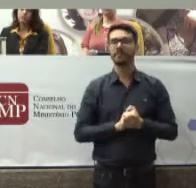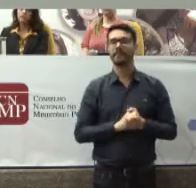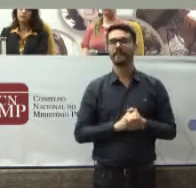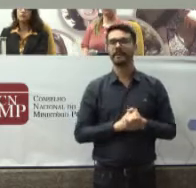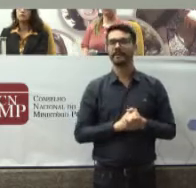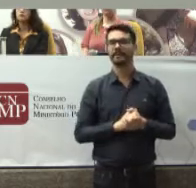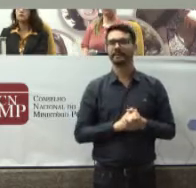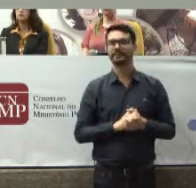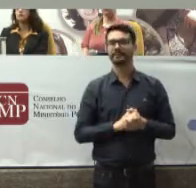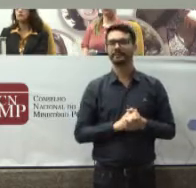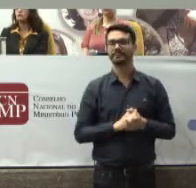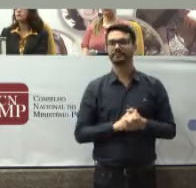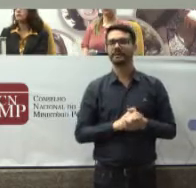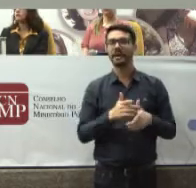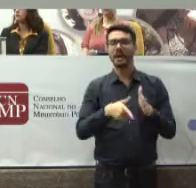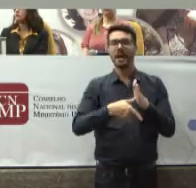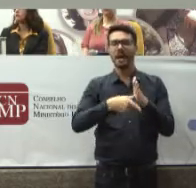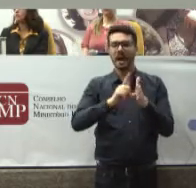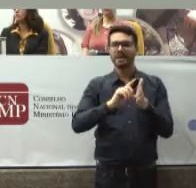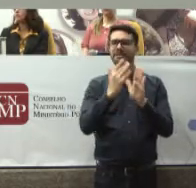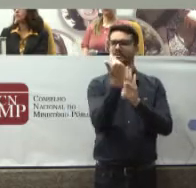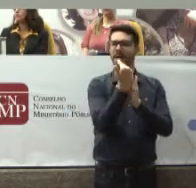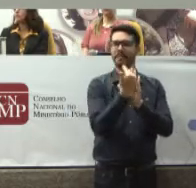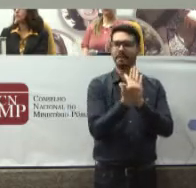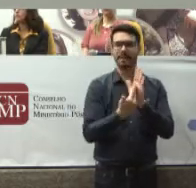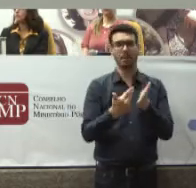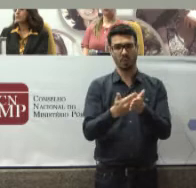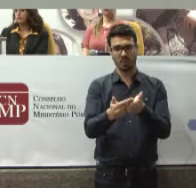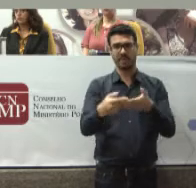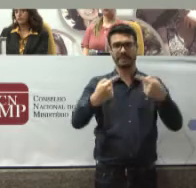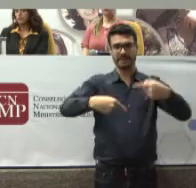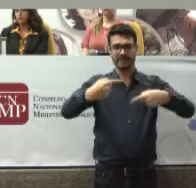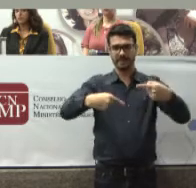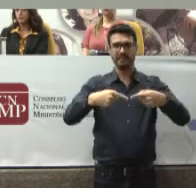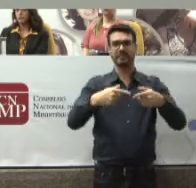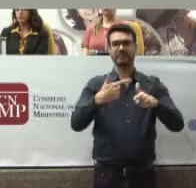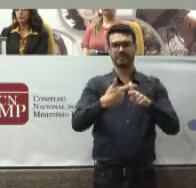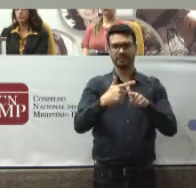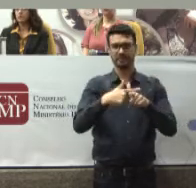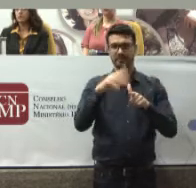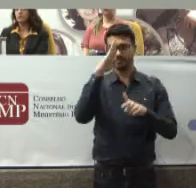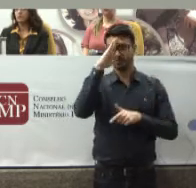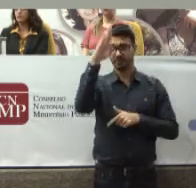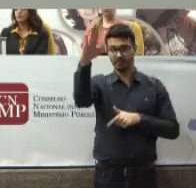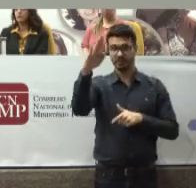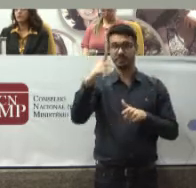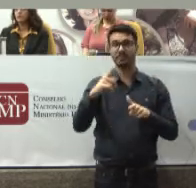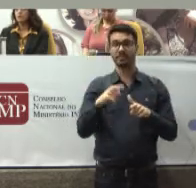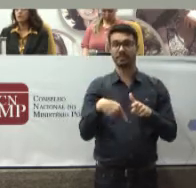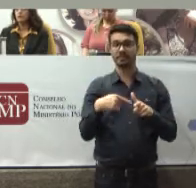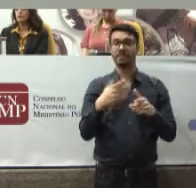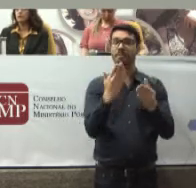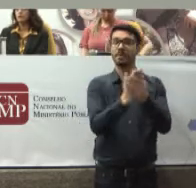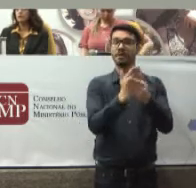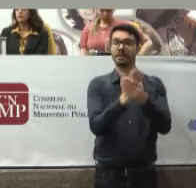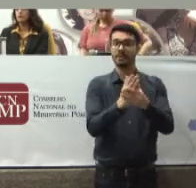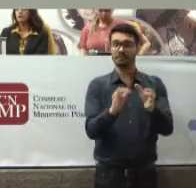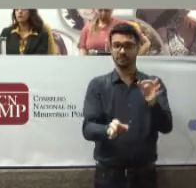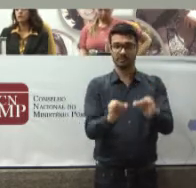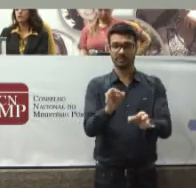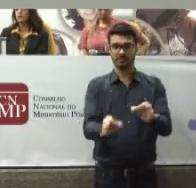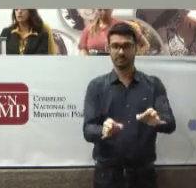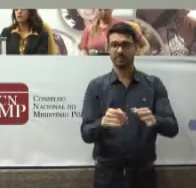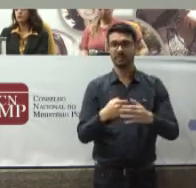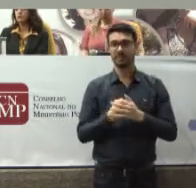Os problemas que existem Nesta área Sobretudo a dimensão da judicialização Eu